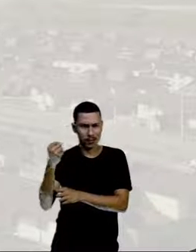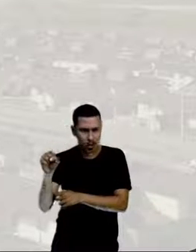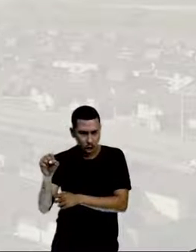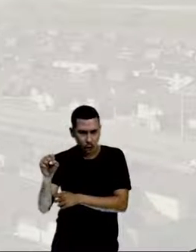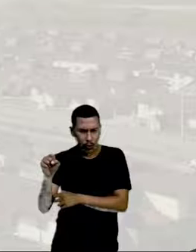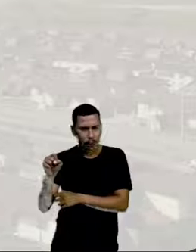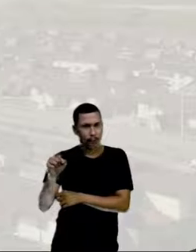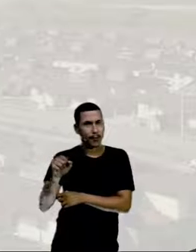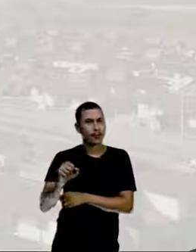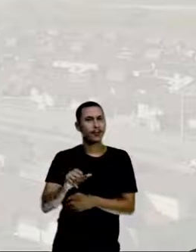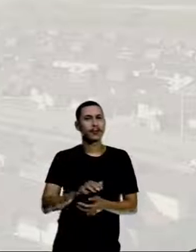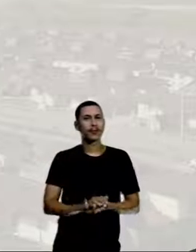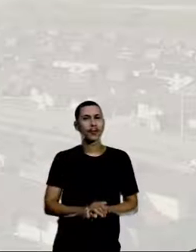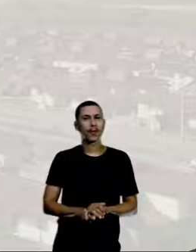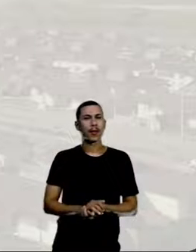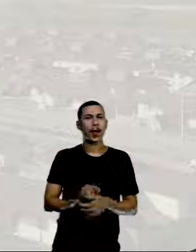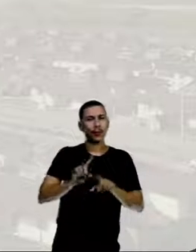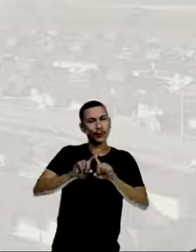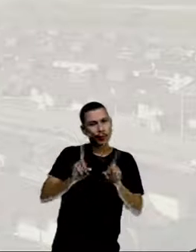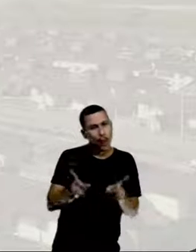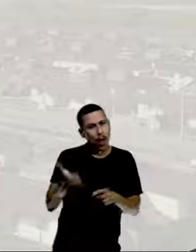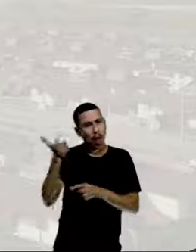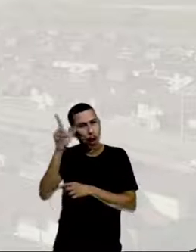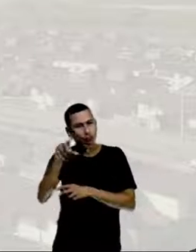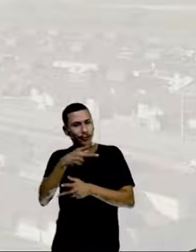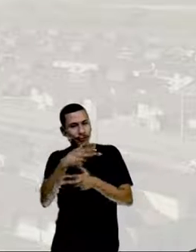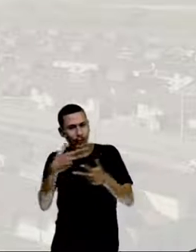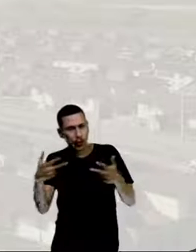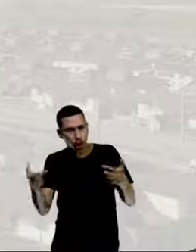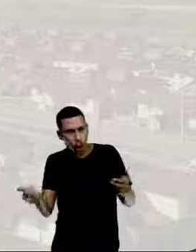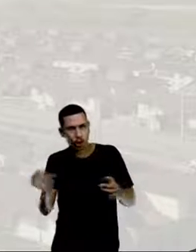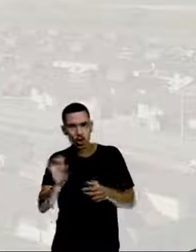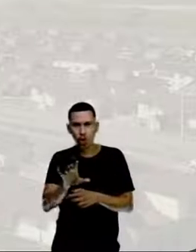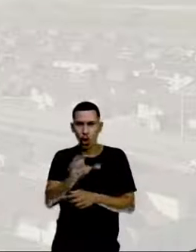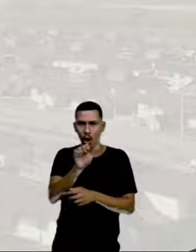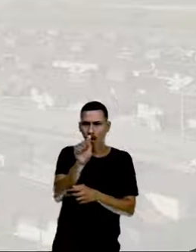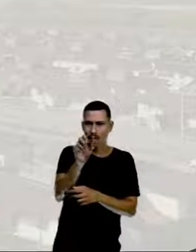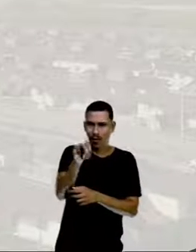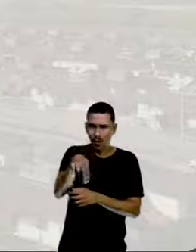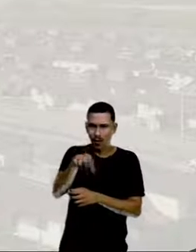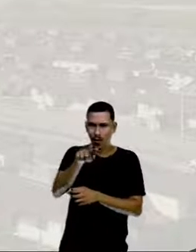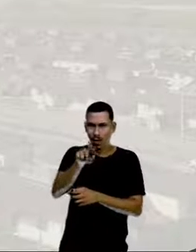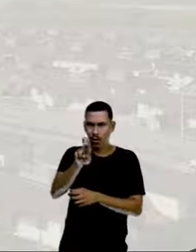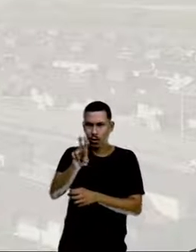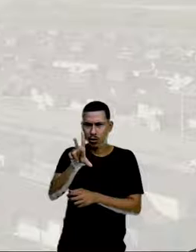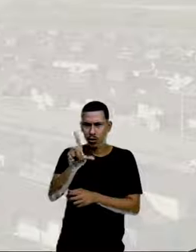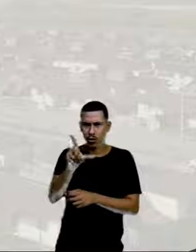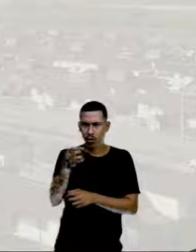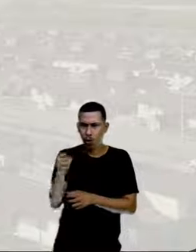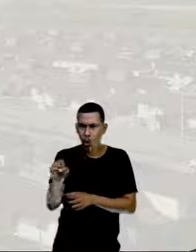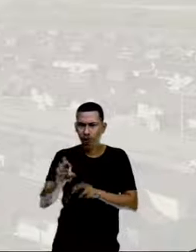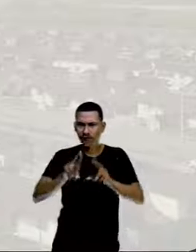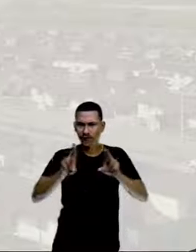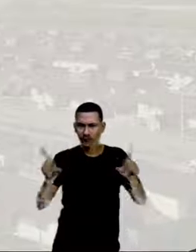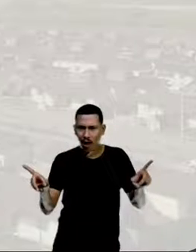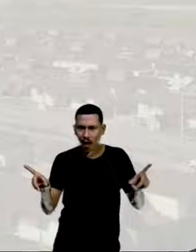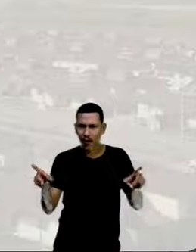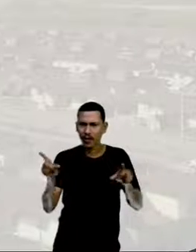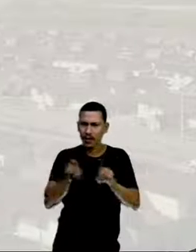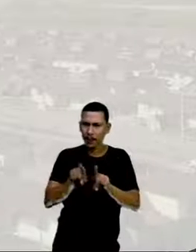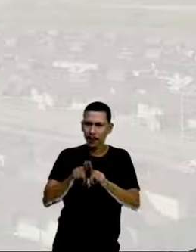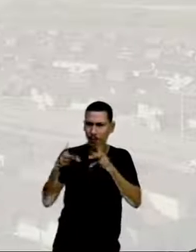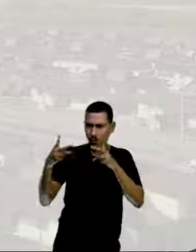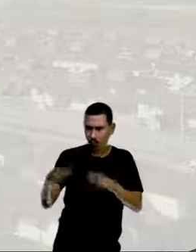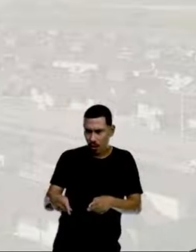Mas, nas outras situações, os ângulos alternos, internos ou externos, e também os ângulos colaterais,